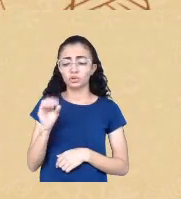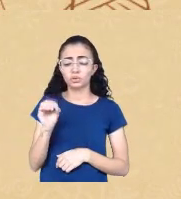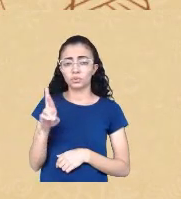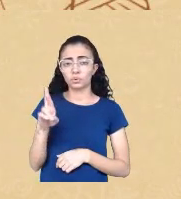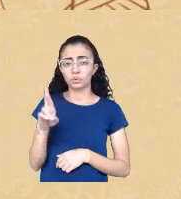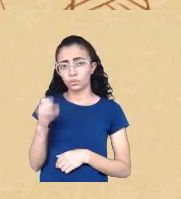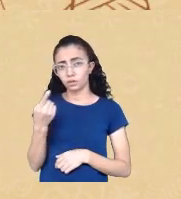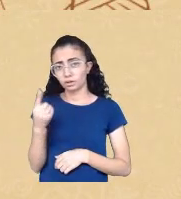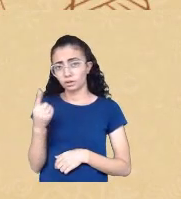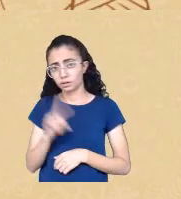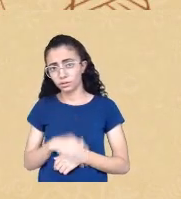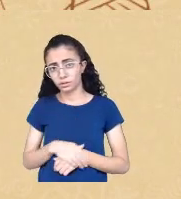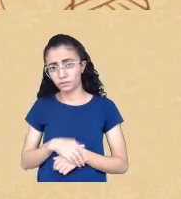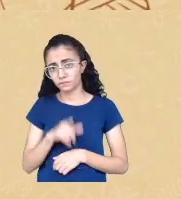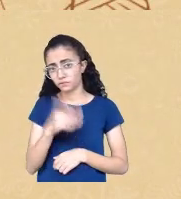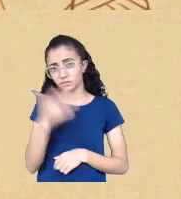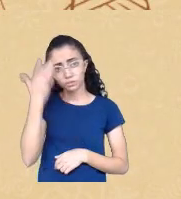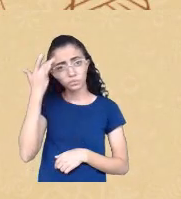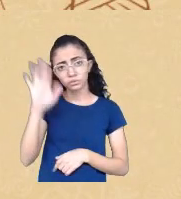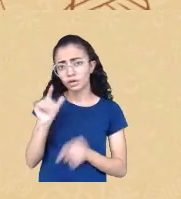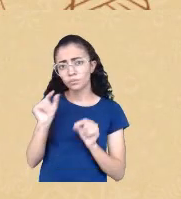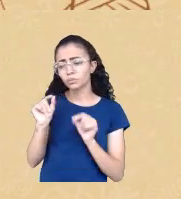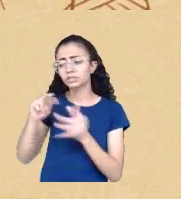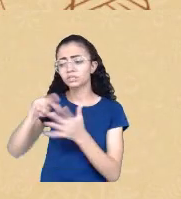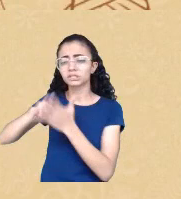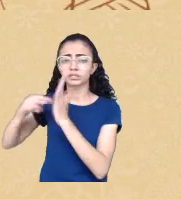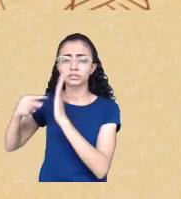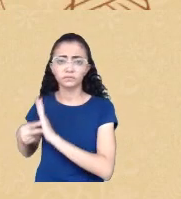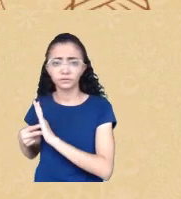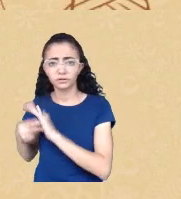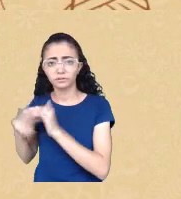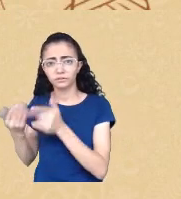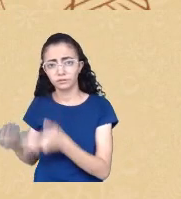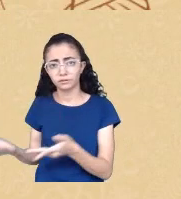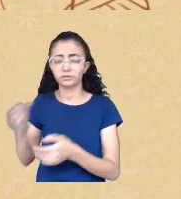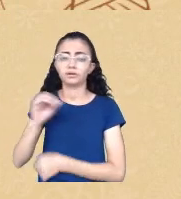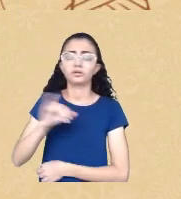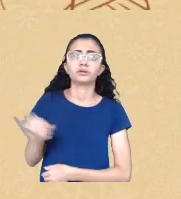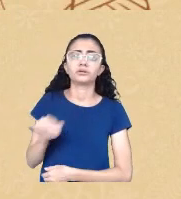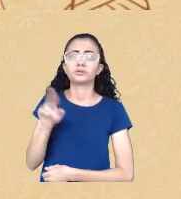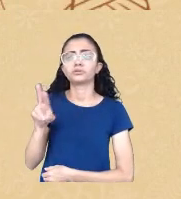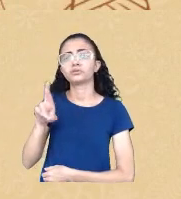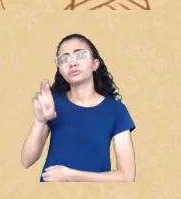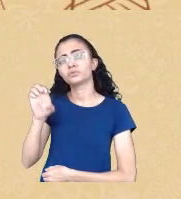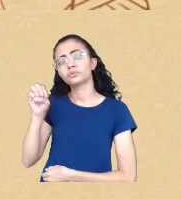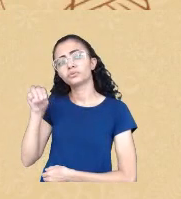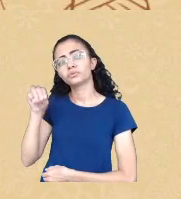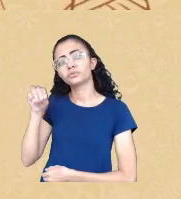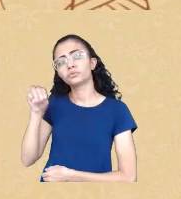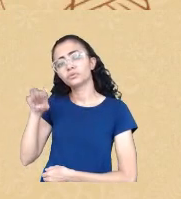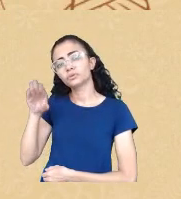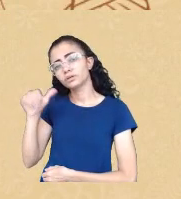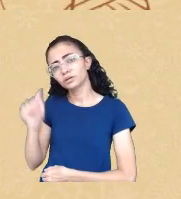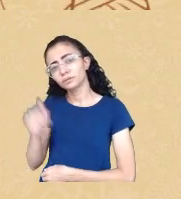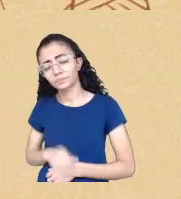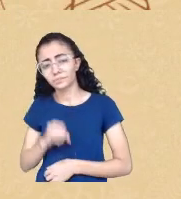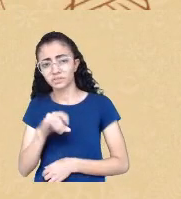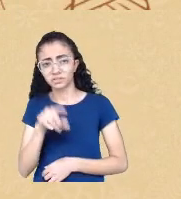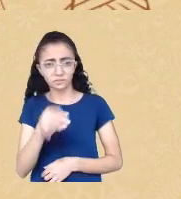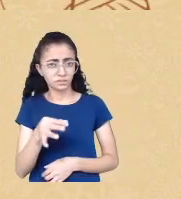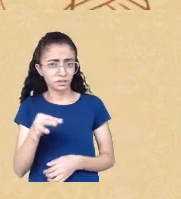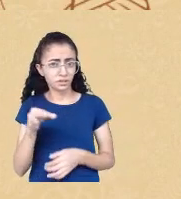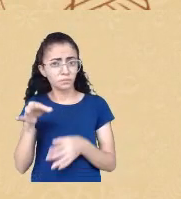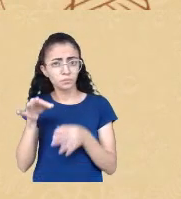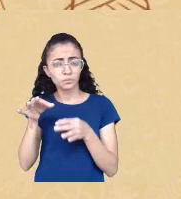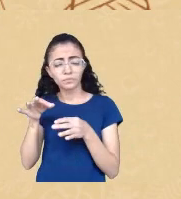o cheiro da fumaça você não vai saber o que é a jurema então tem se você não bebericada a jurema você não